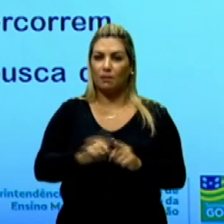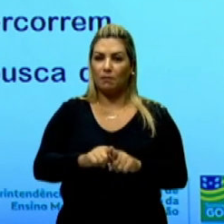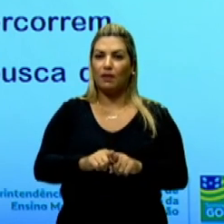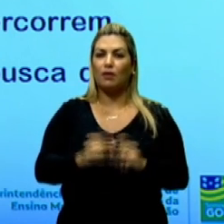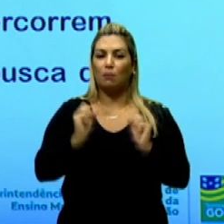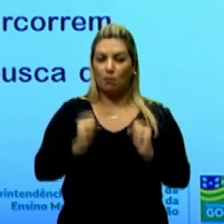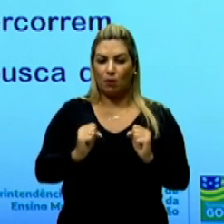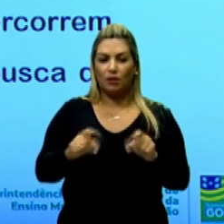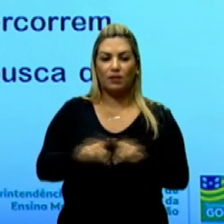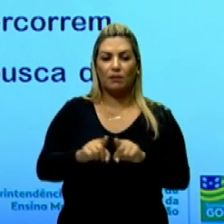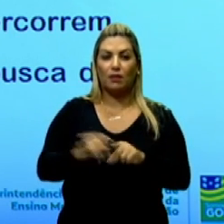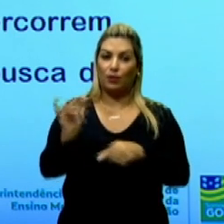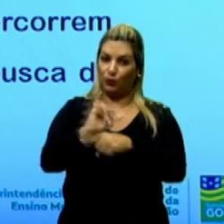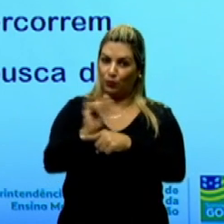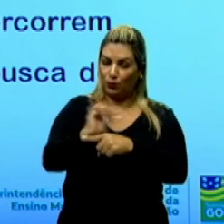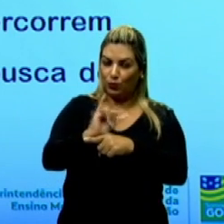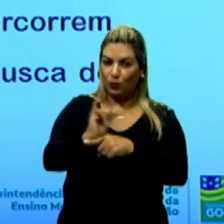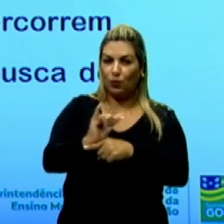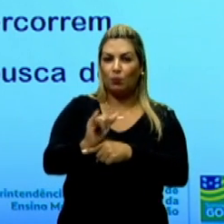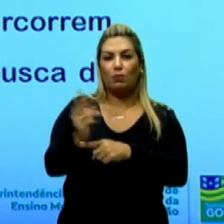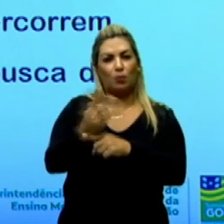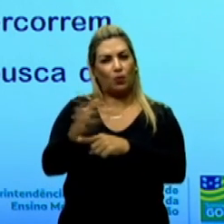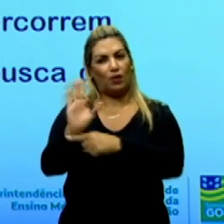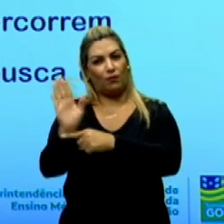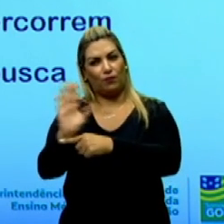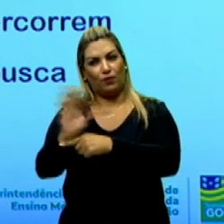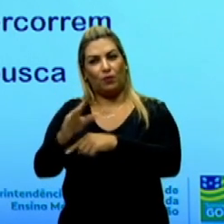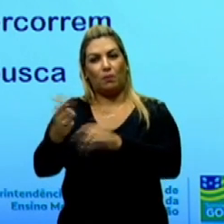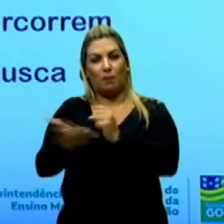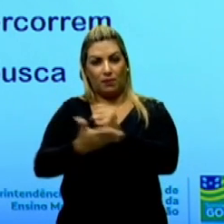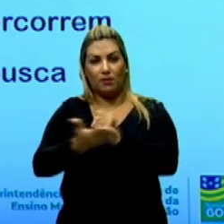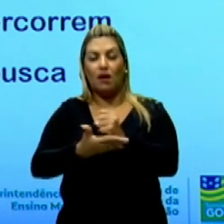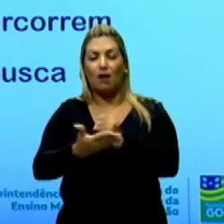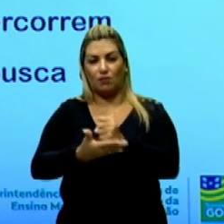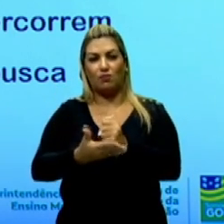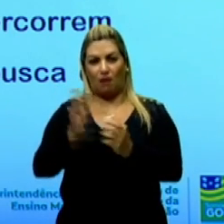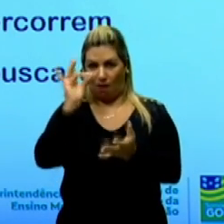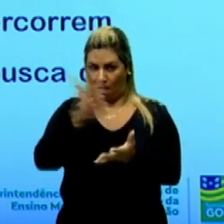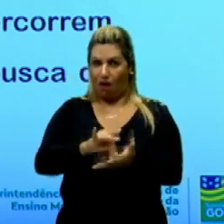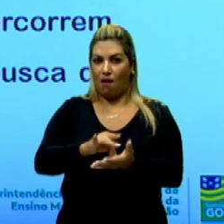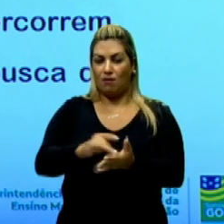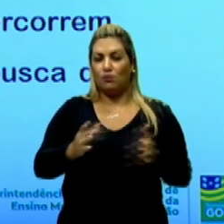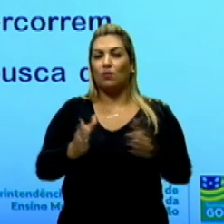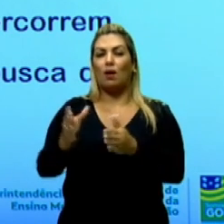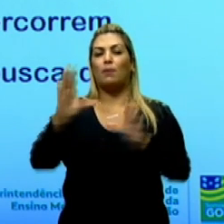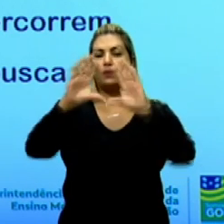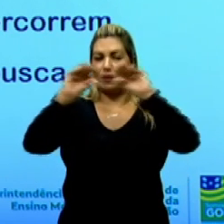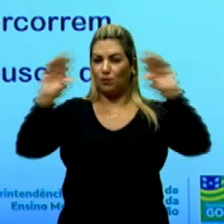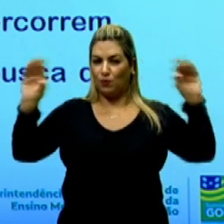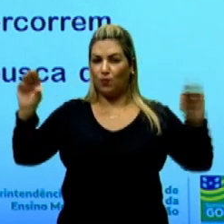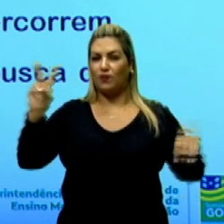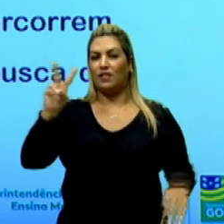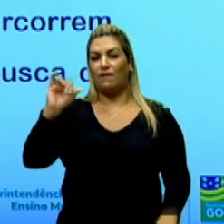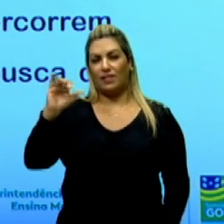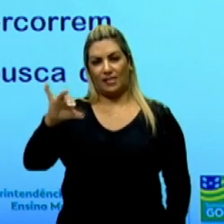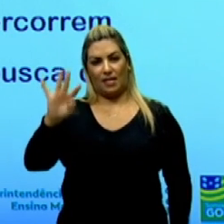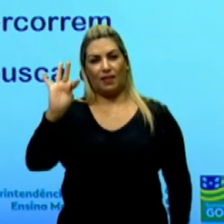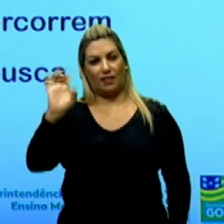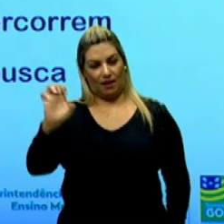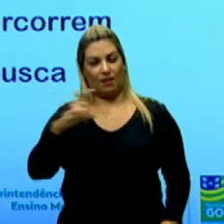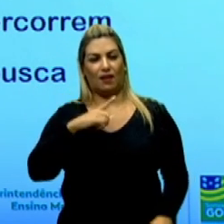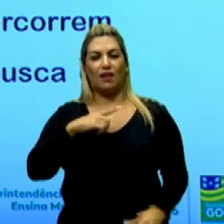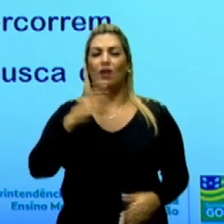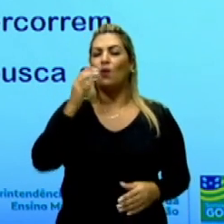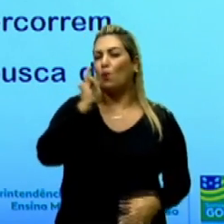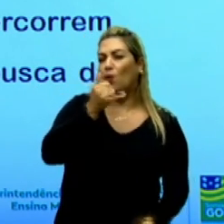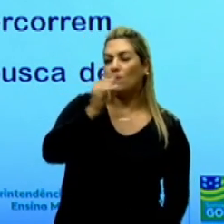também, pelo YouTube, procurar esse filme, baseado em fases reais, O Caminho das Nuvens, de Vicente Amorim, que conta a história